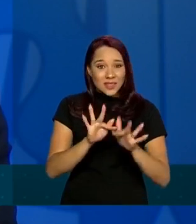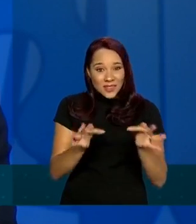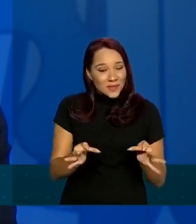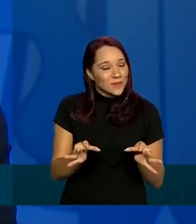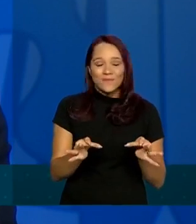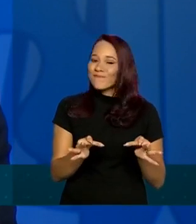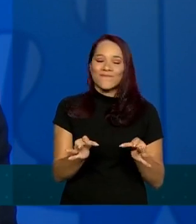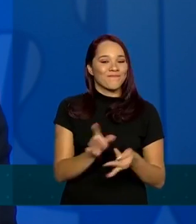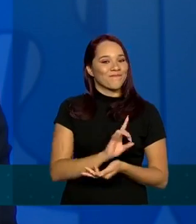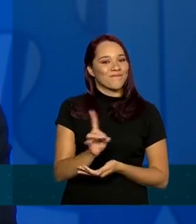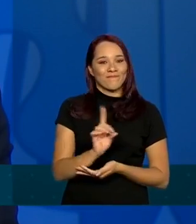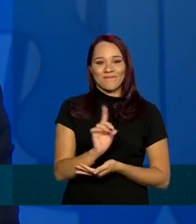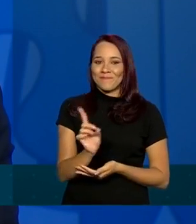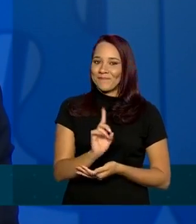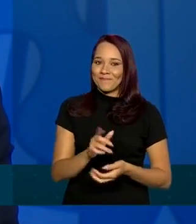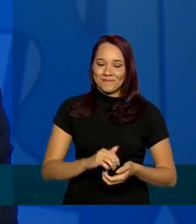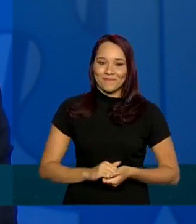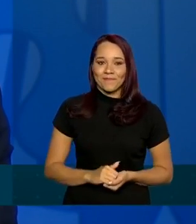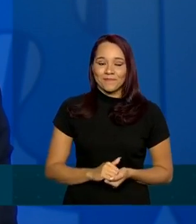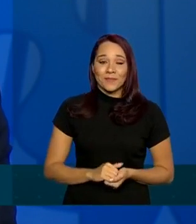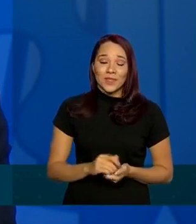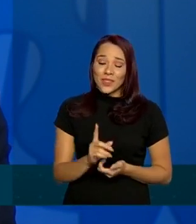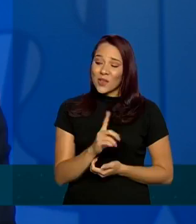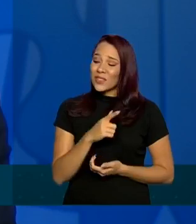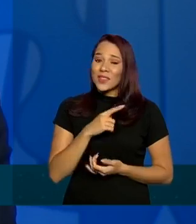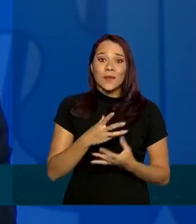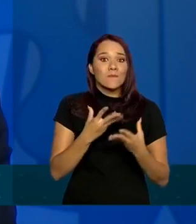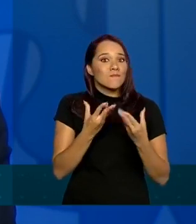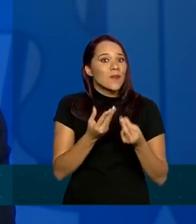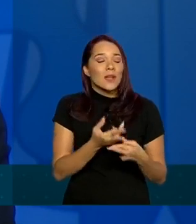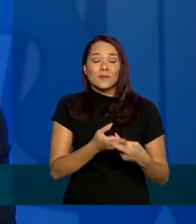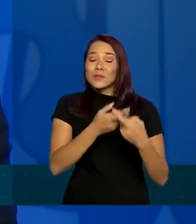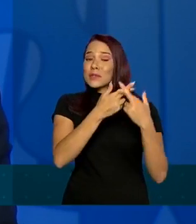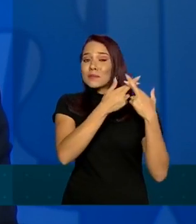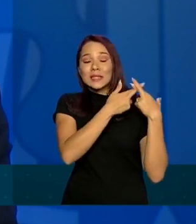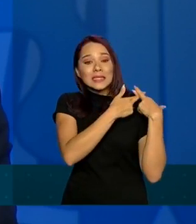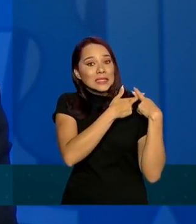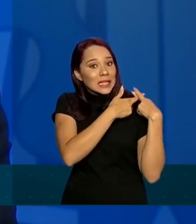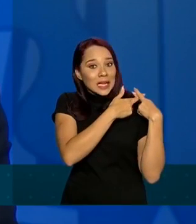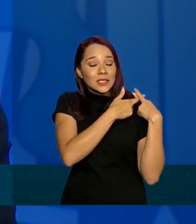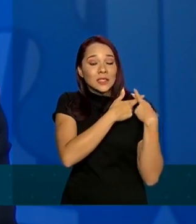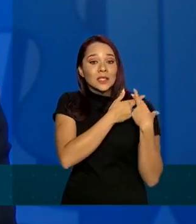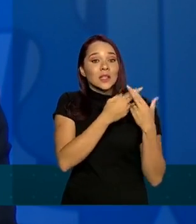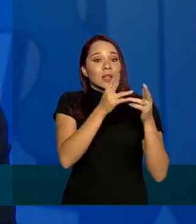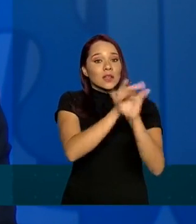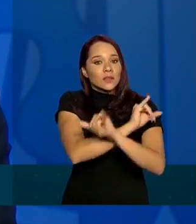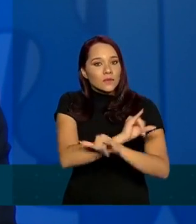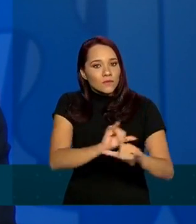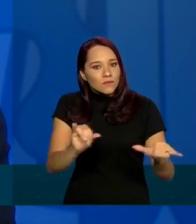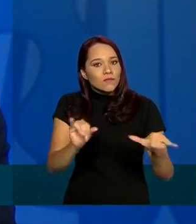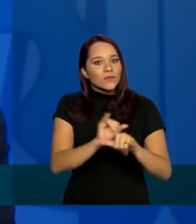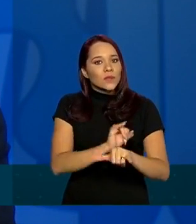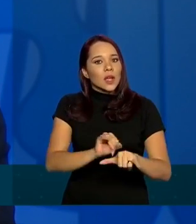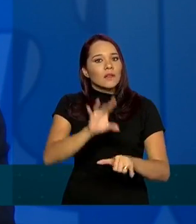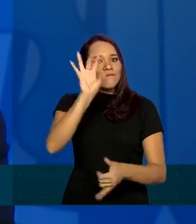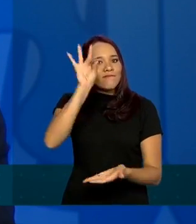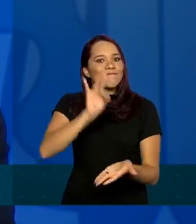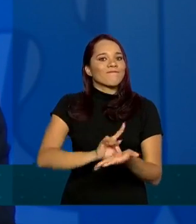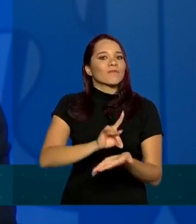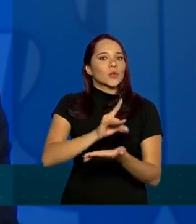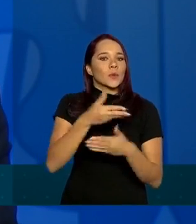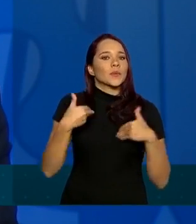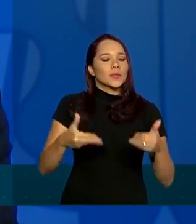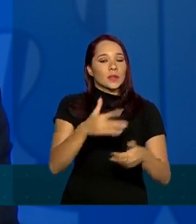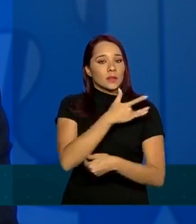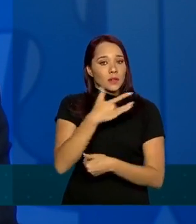assim que funciona na vida real a gente tem muita responsabilidade em divulgar informações oficiais do Ministério da